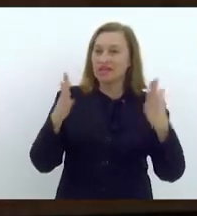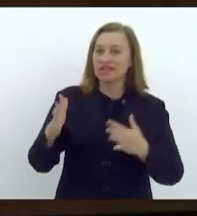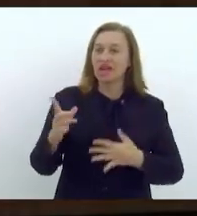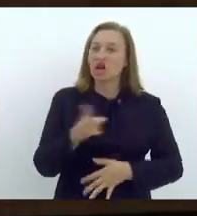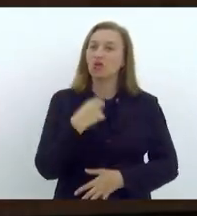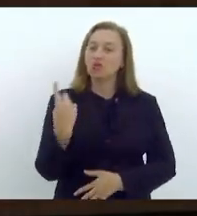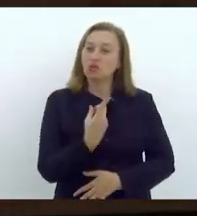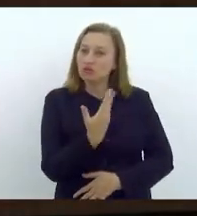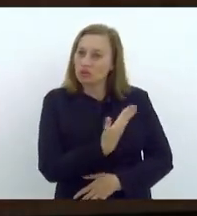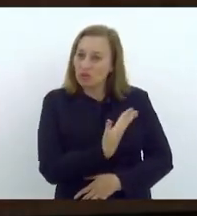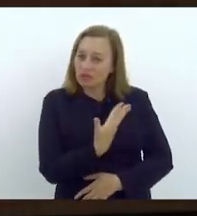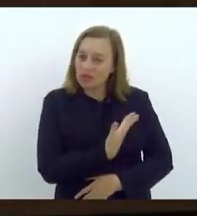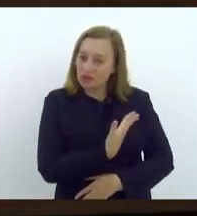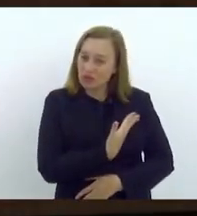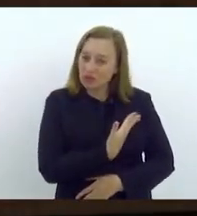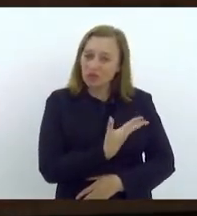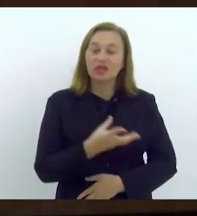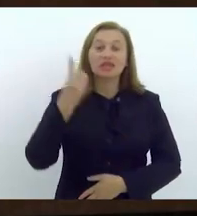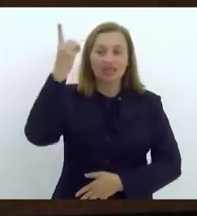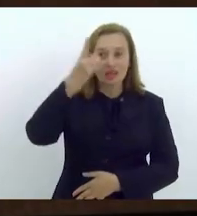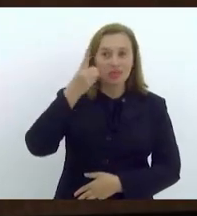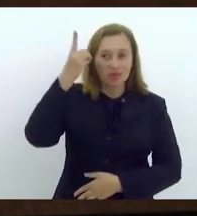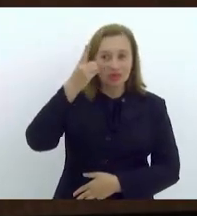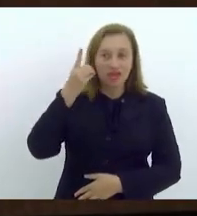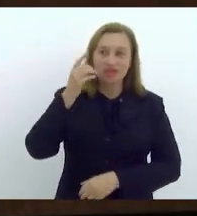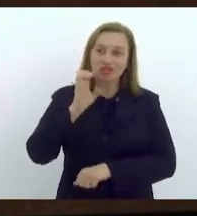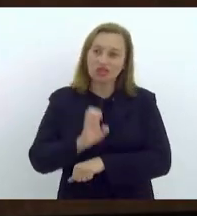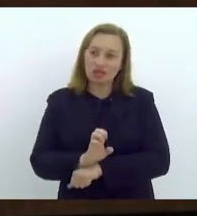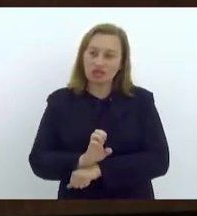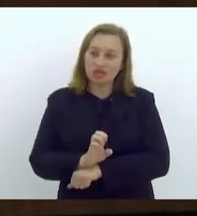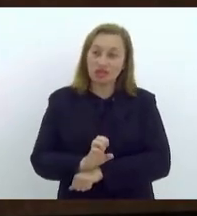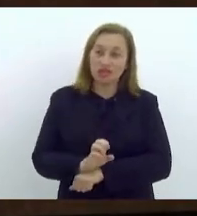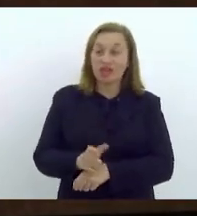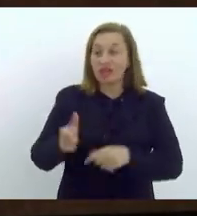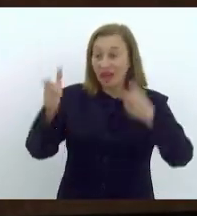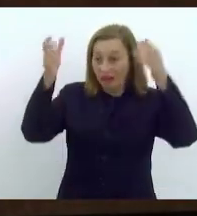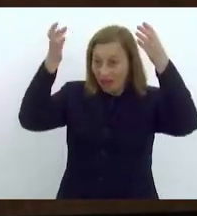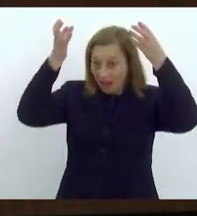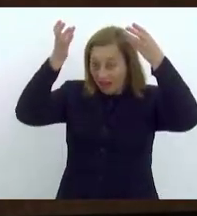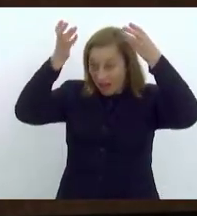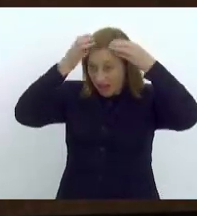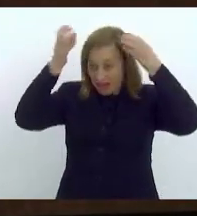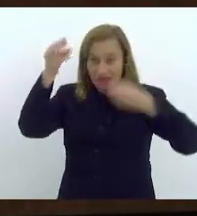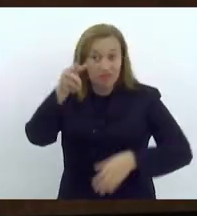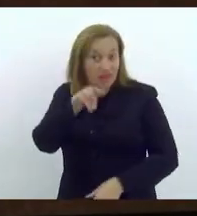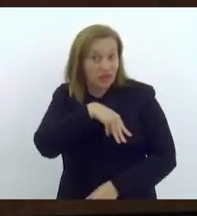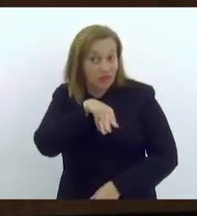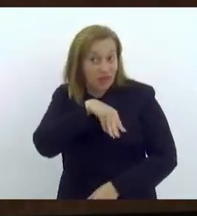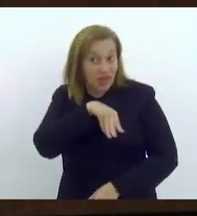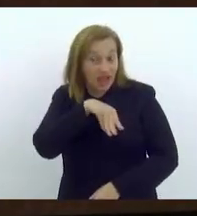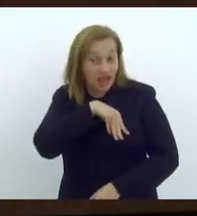querido amigo deputado estadual imperador de Madureira Dionísio Lins pela